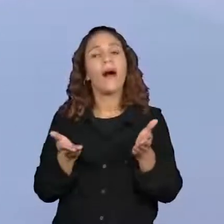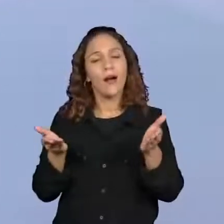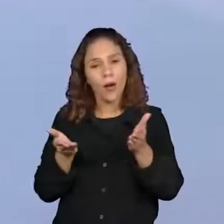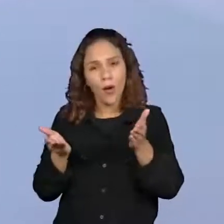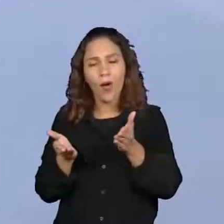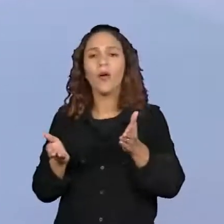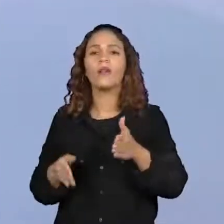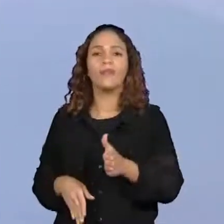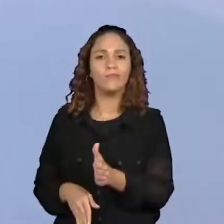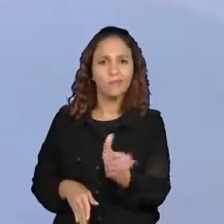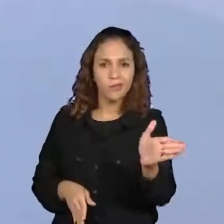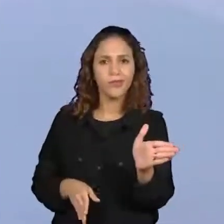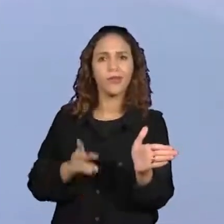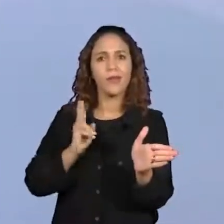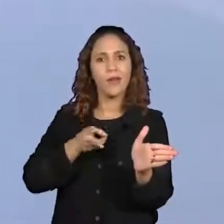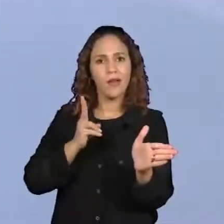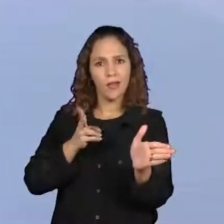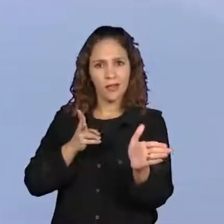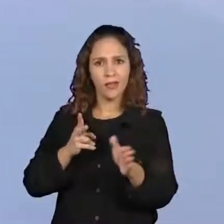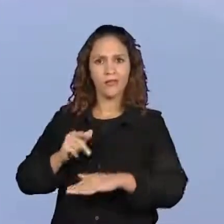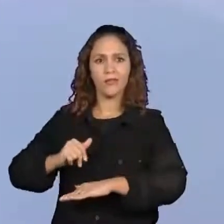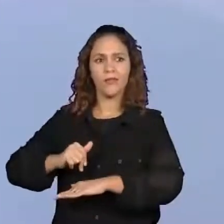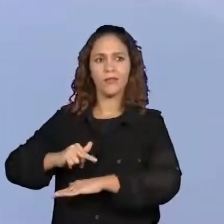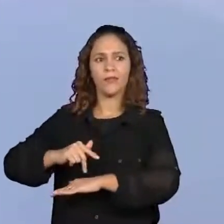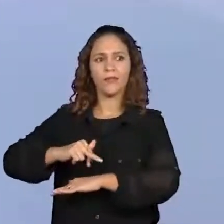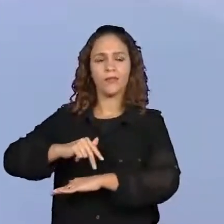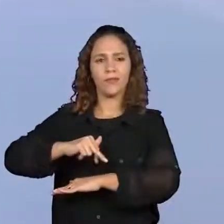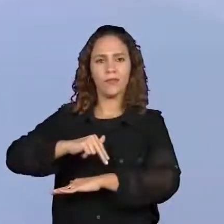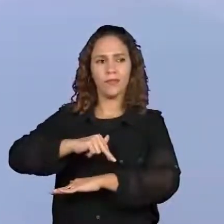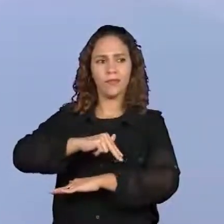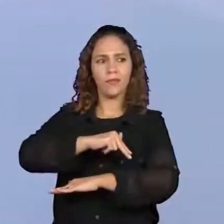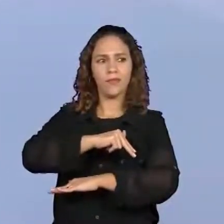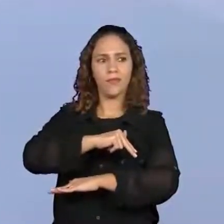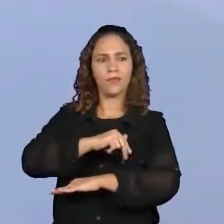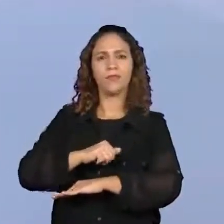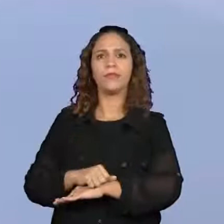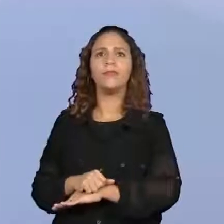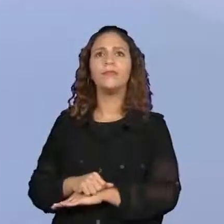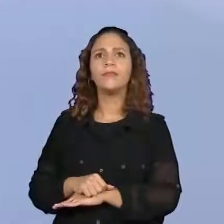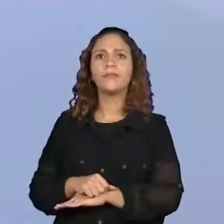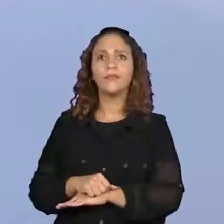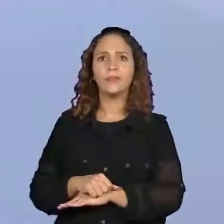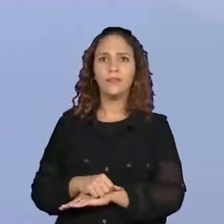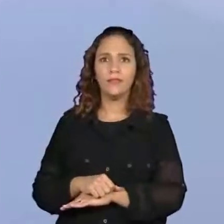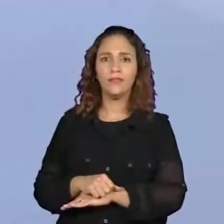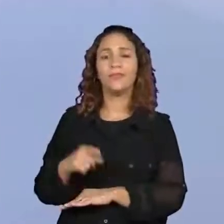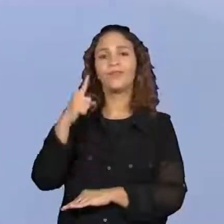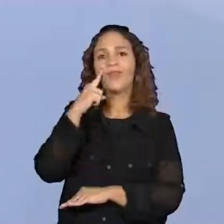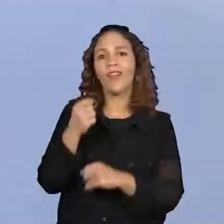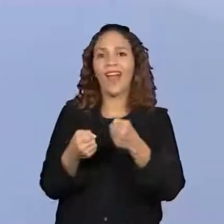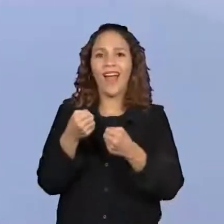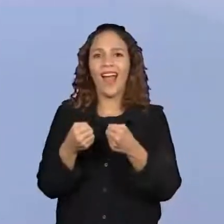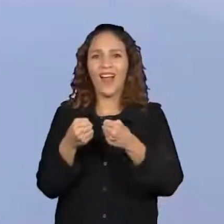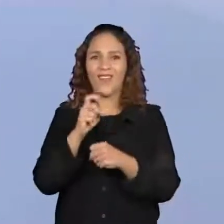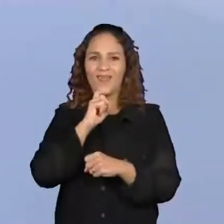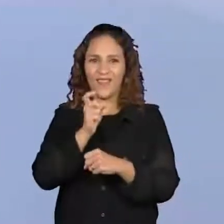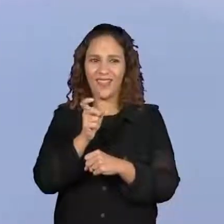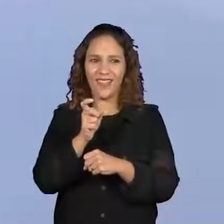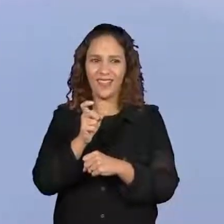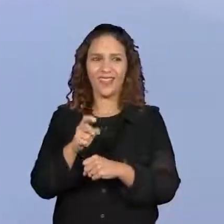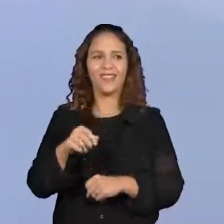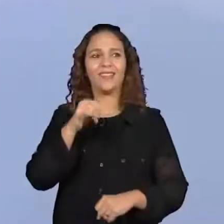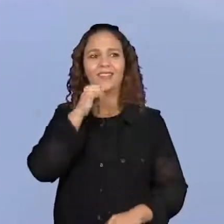Ah, muito bem. Vou parar aqui atrás desse carrinho verde, mas eu já vou para a calçada, né? E aqui eu